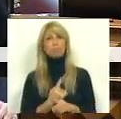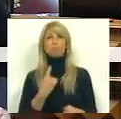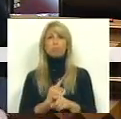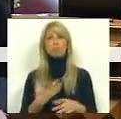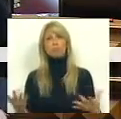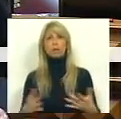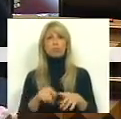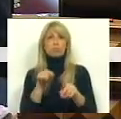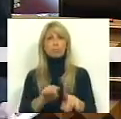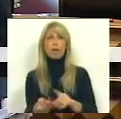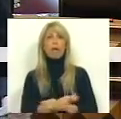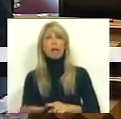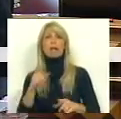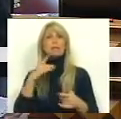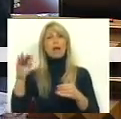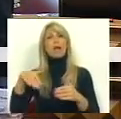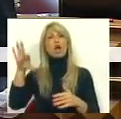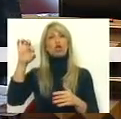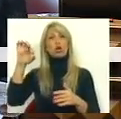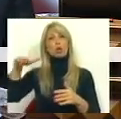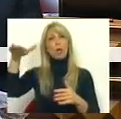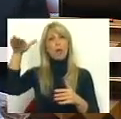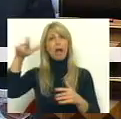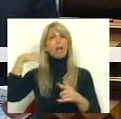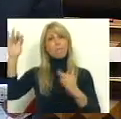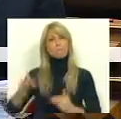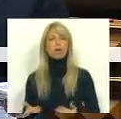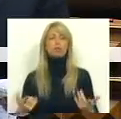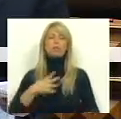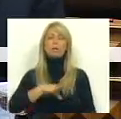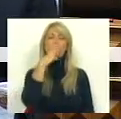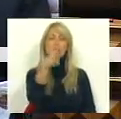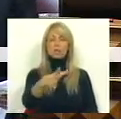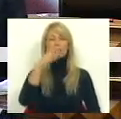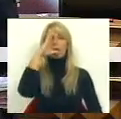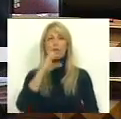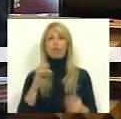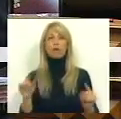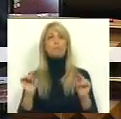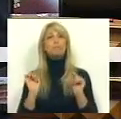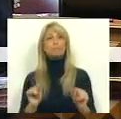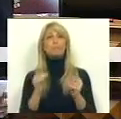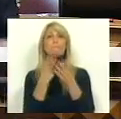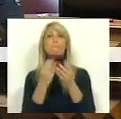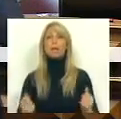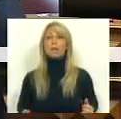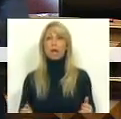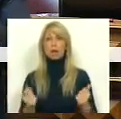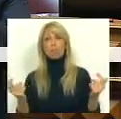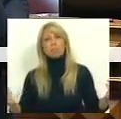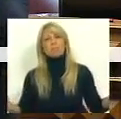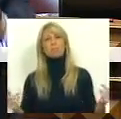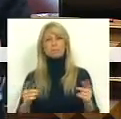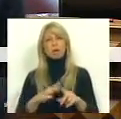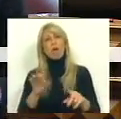e às crianças. Eu queria aqui dizer ao Governo que nesta matéria cumpram pelo